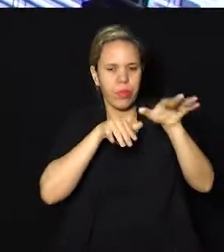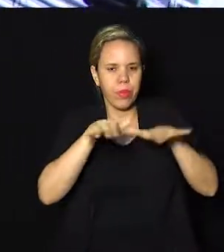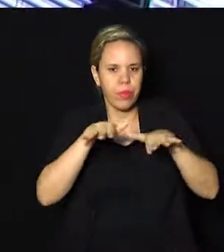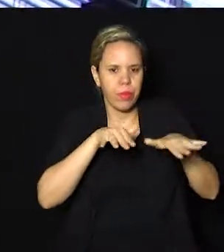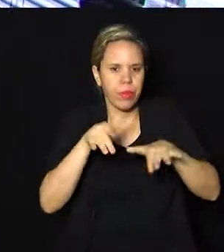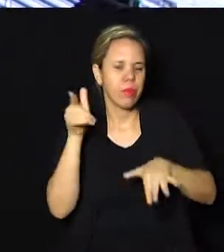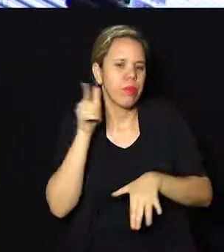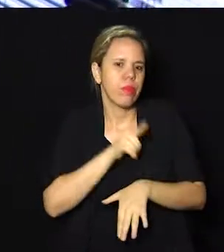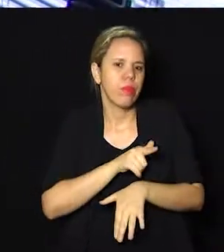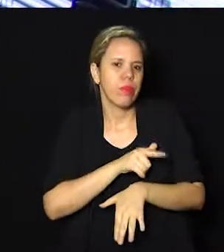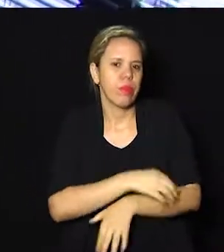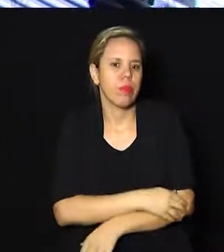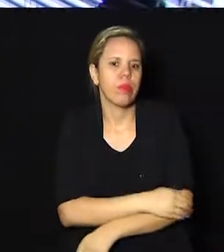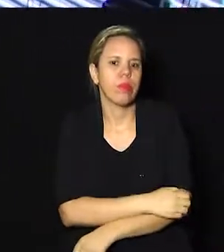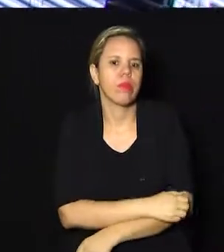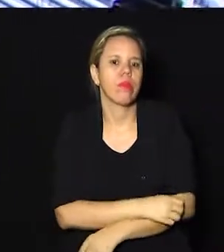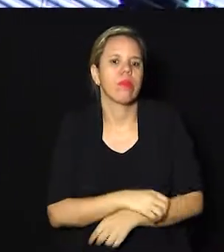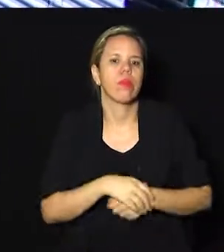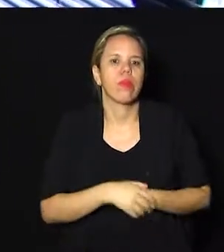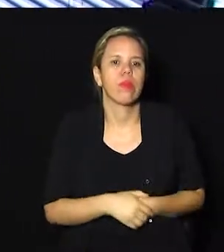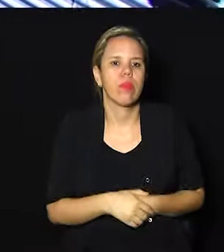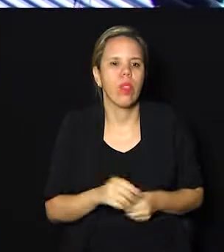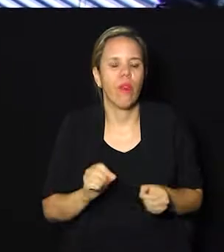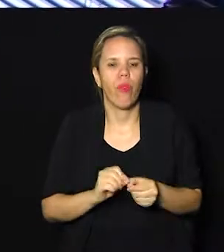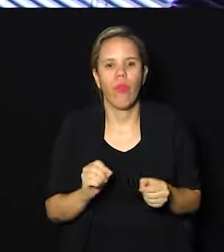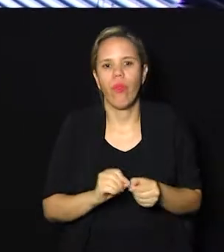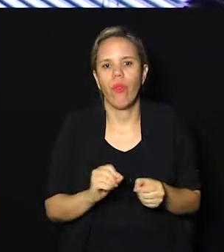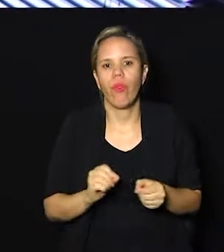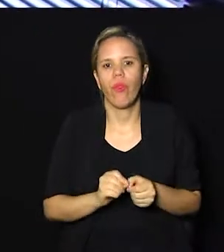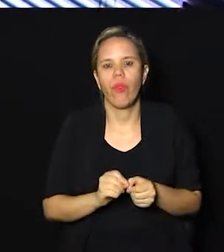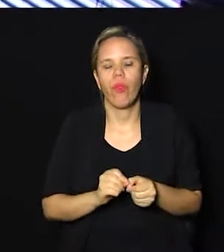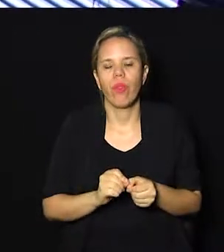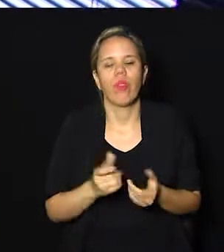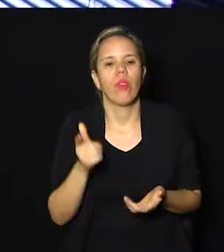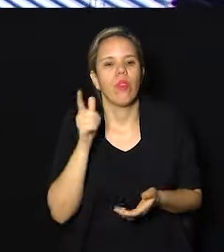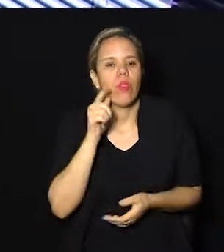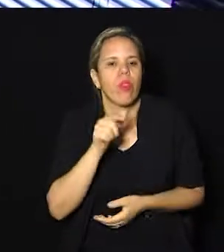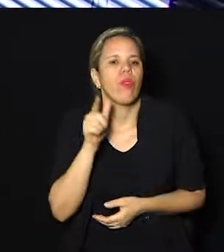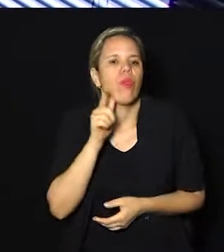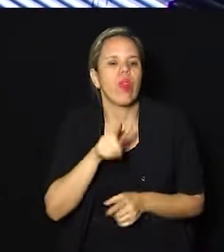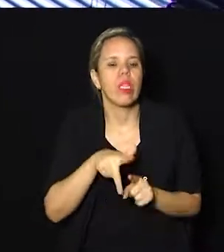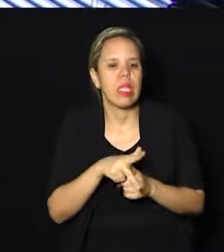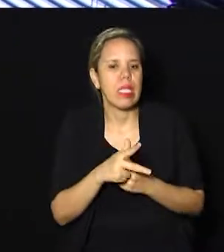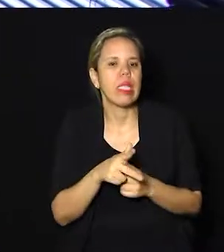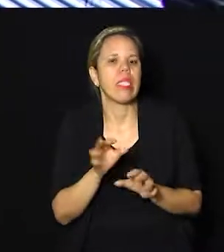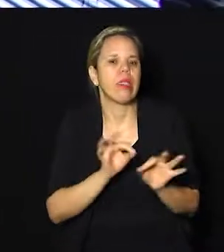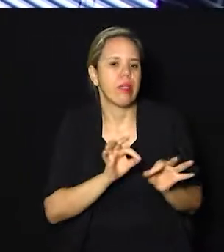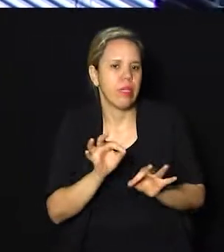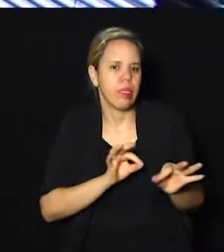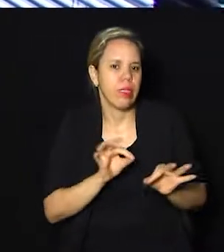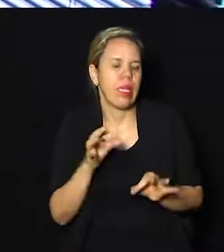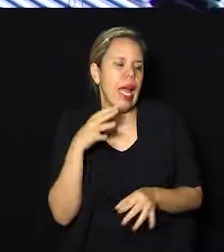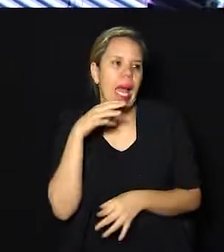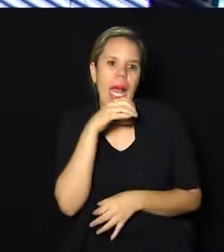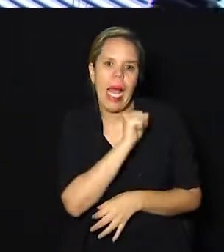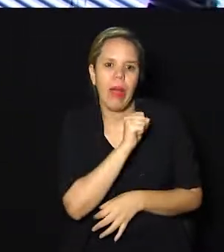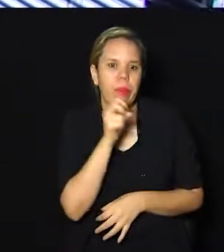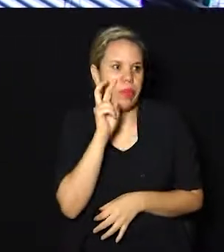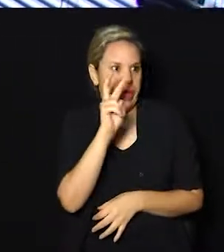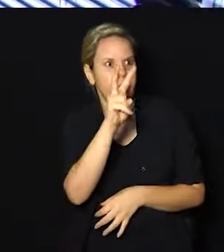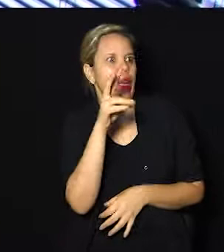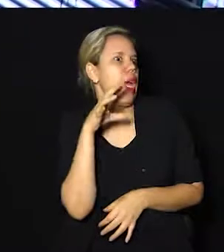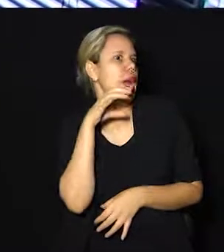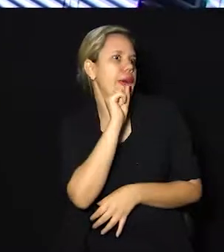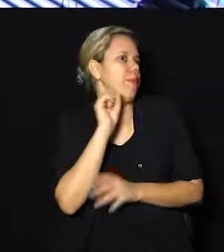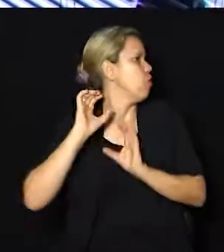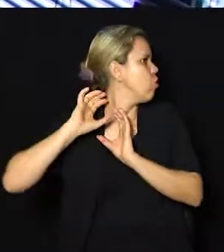para uma posição e faz o thrust, que é essa manobra bem rápida que vocês viram,